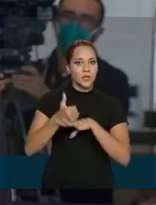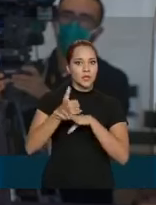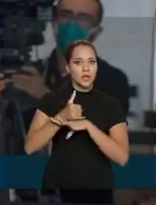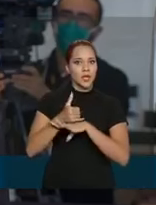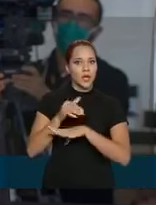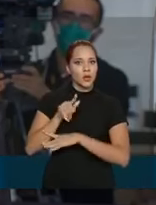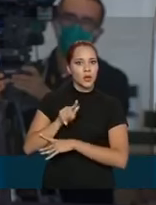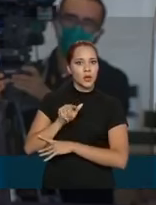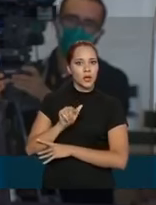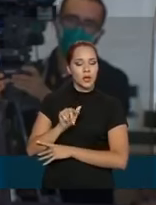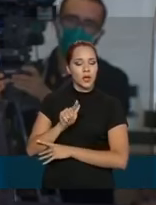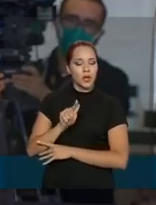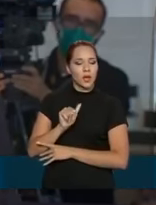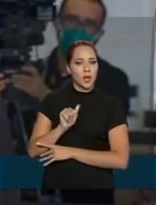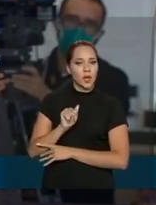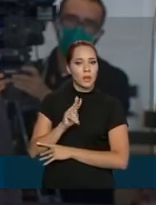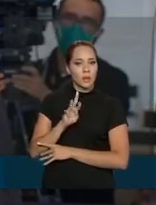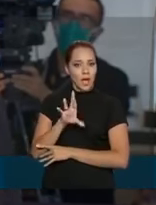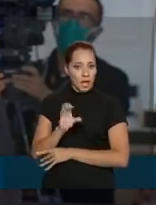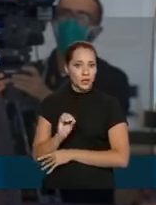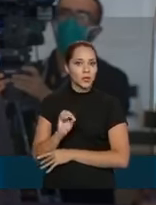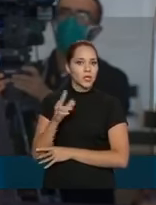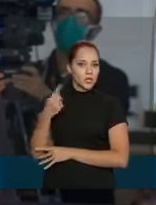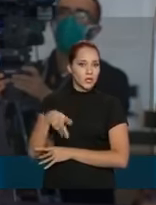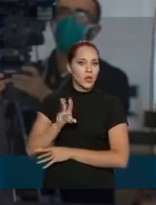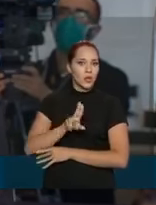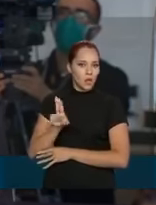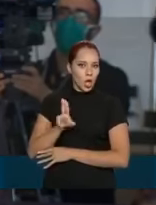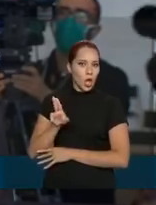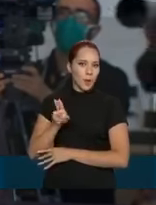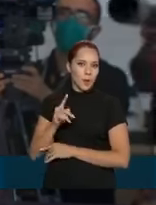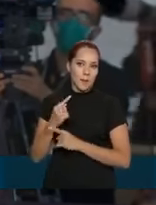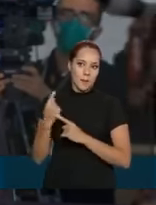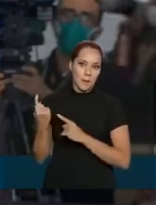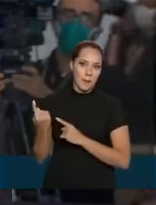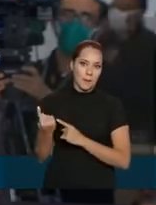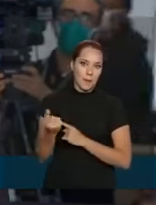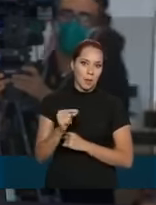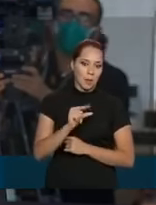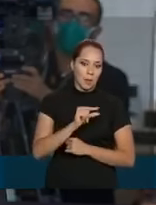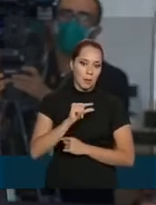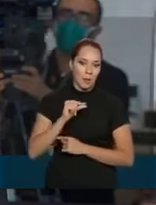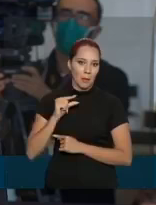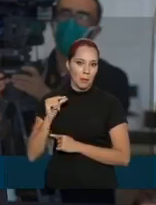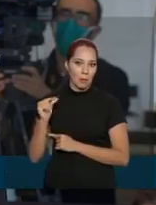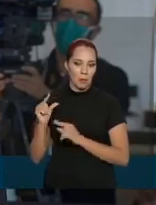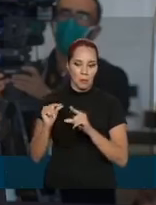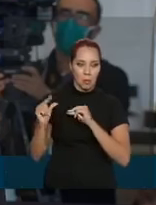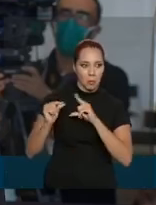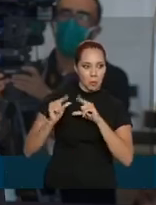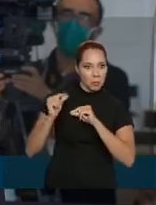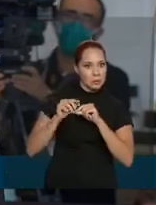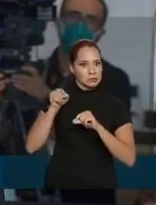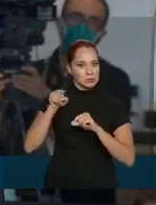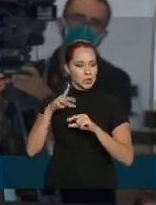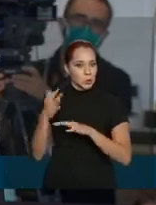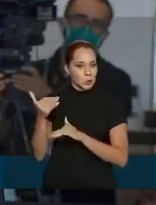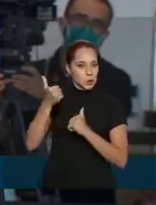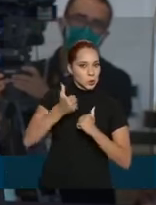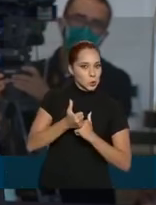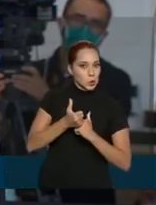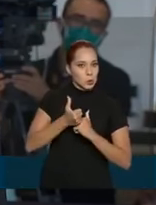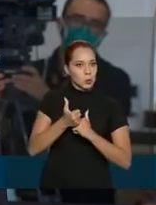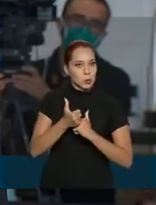Gabardo, o seu nome está sendo aí circulando como um dos possíveis substitutos do ministro